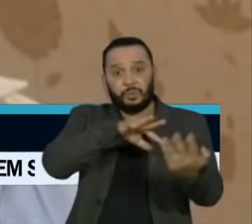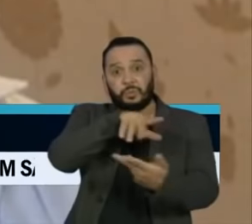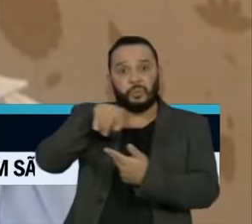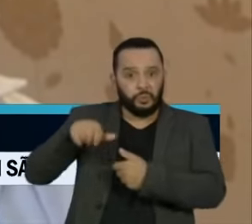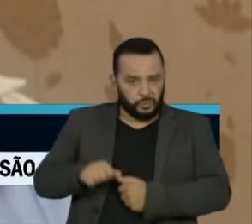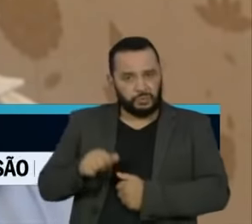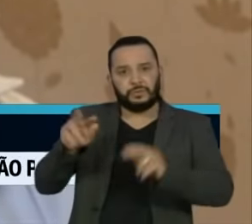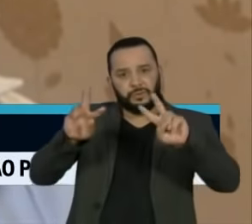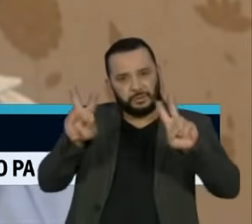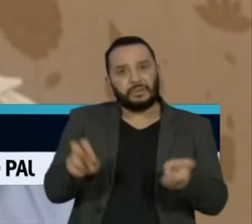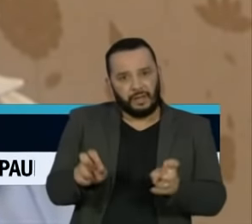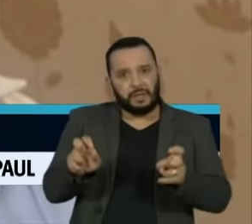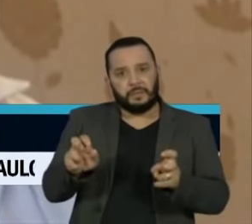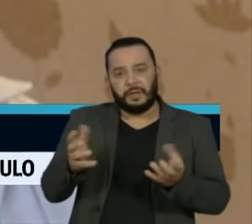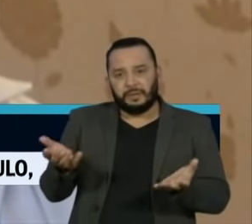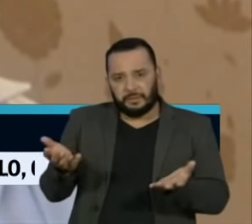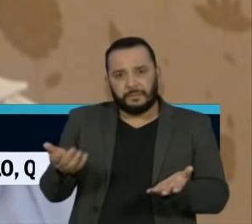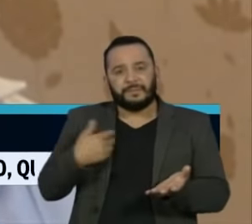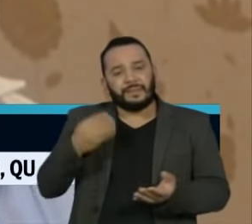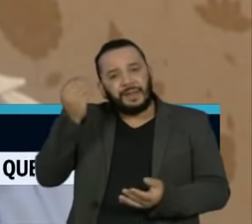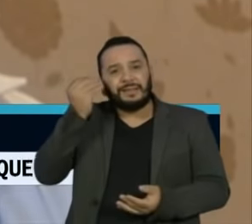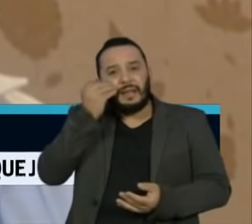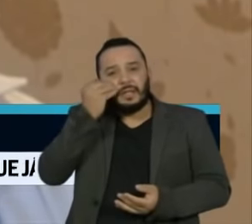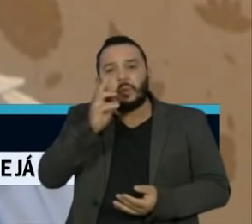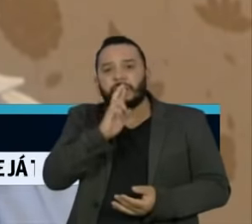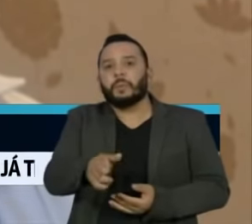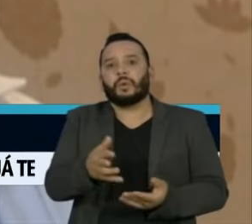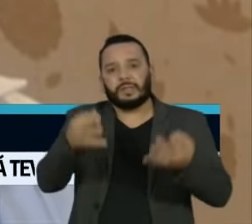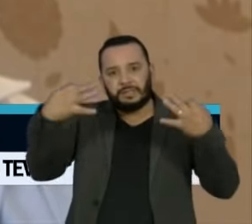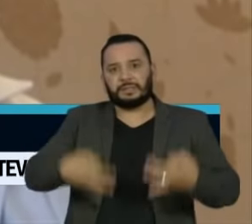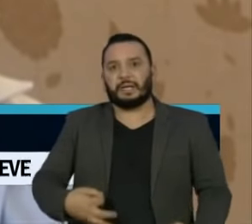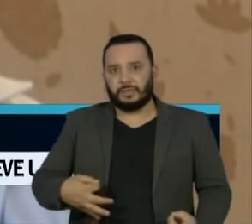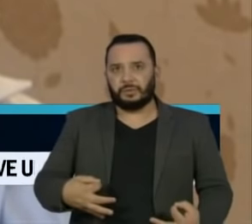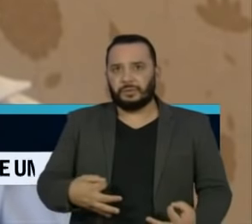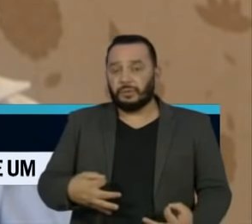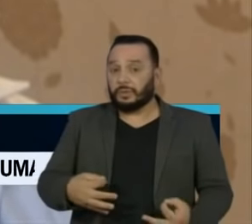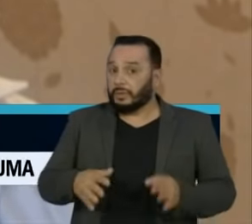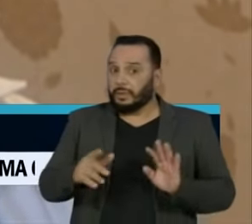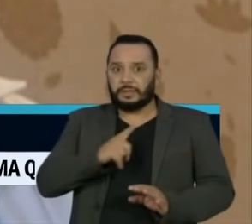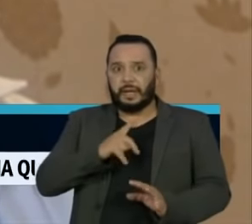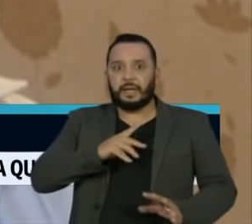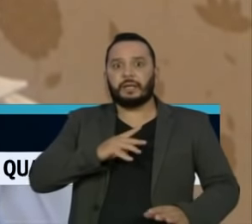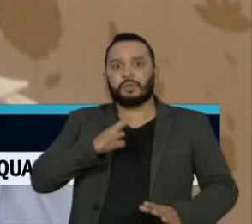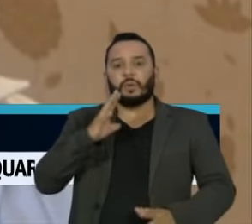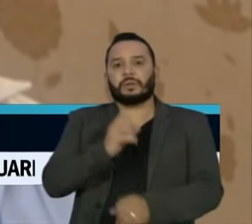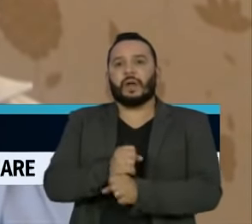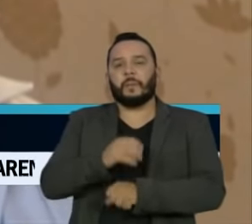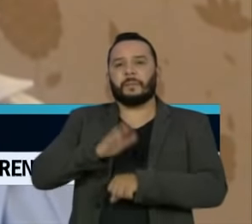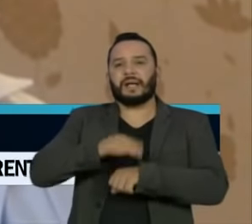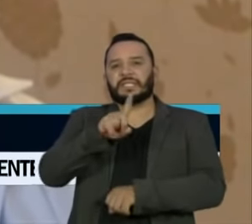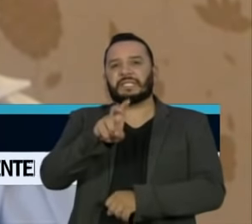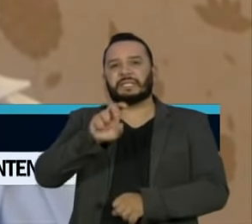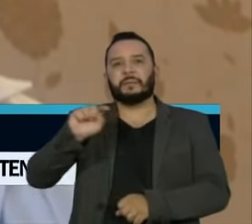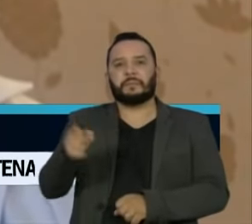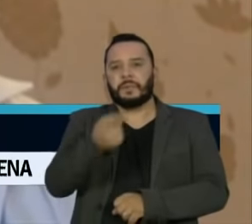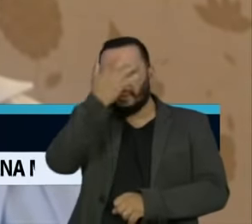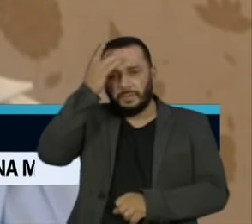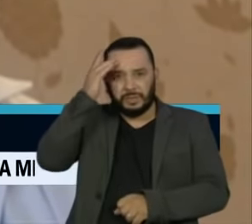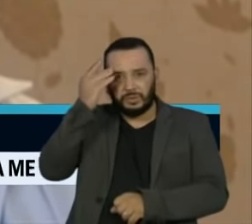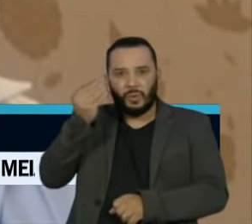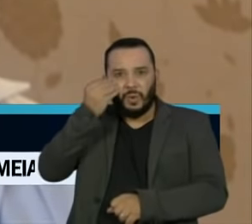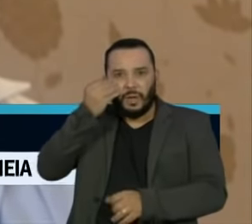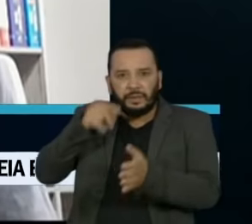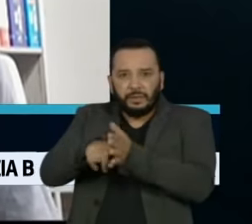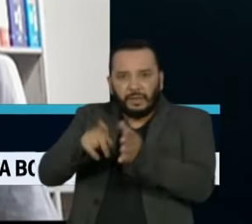todo sobre isso, tentando responder essa pergunta, com a previsão de envolver mais de 15 mil pacientes para essas